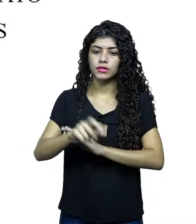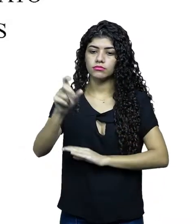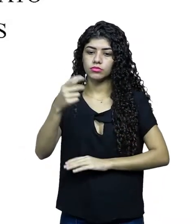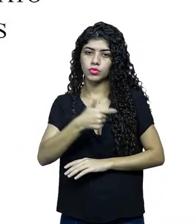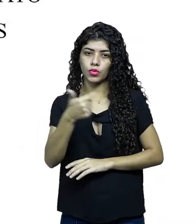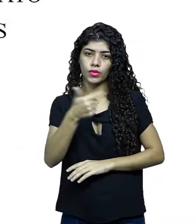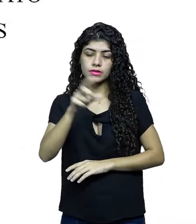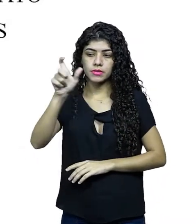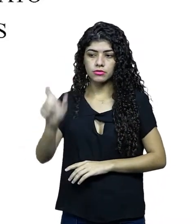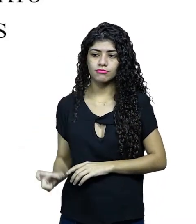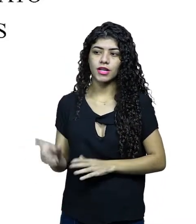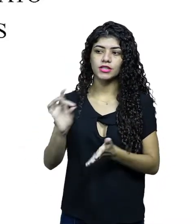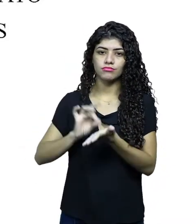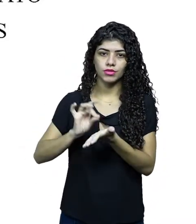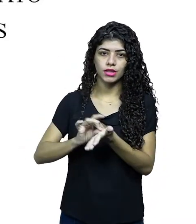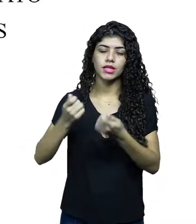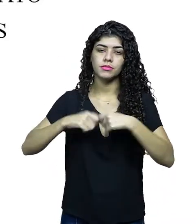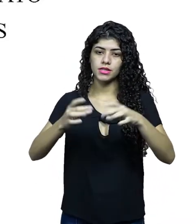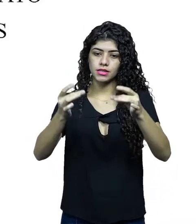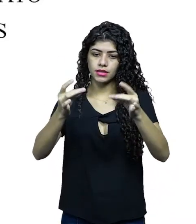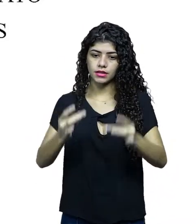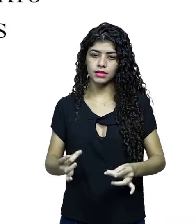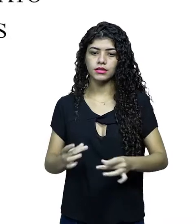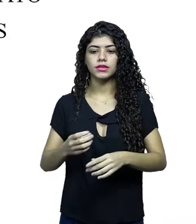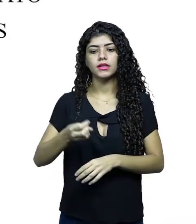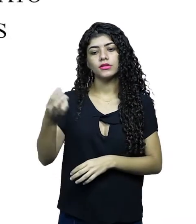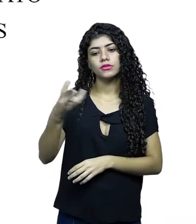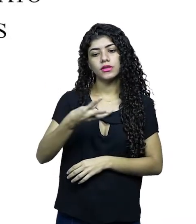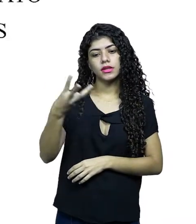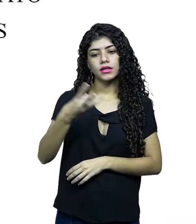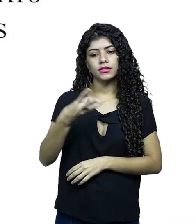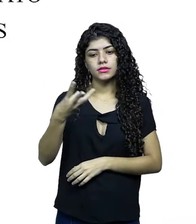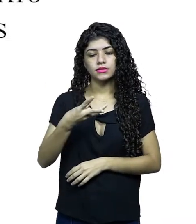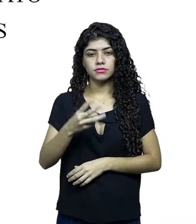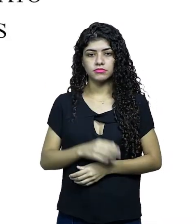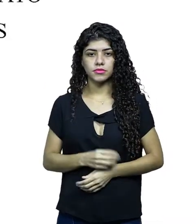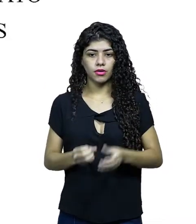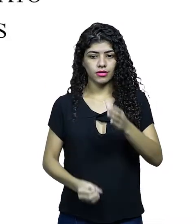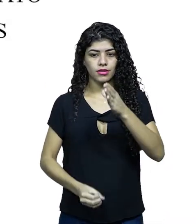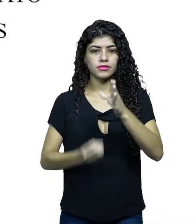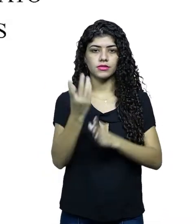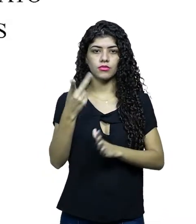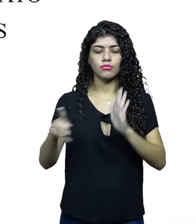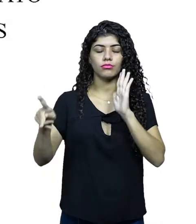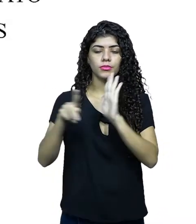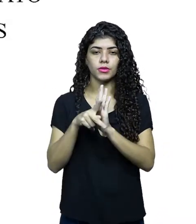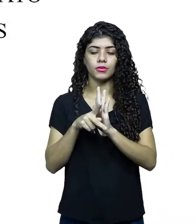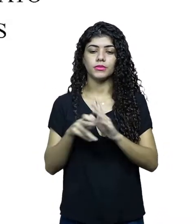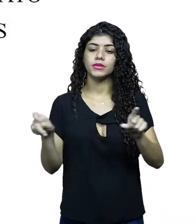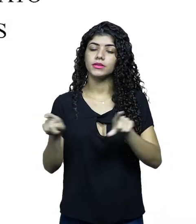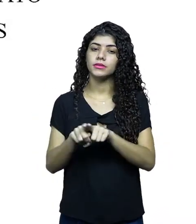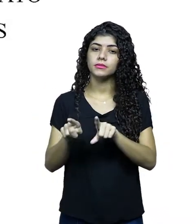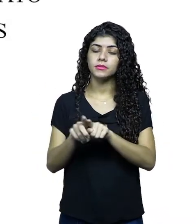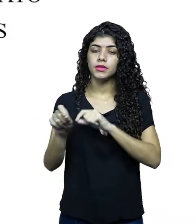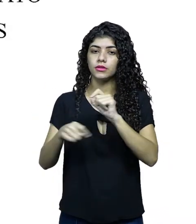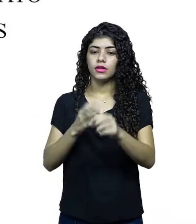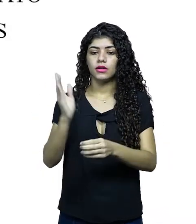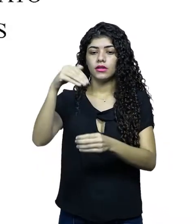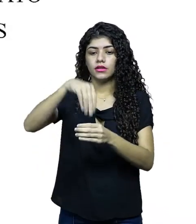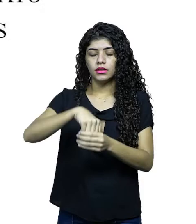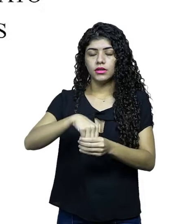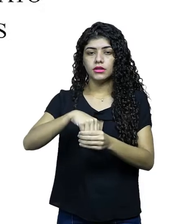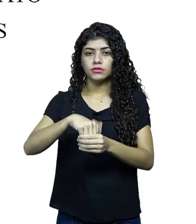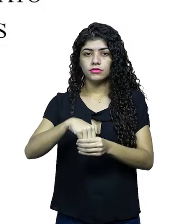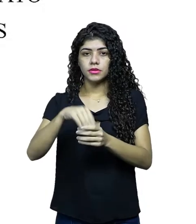Dois, personagens reais. Eles devem ser descritos. Três, arranjo original. E ainda,